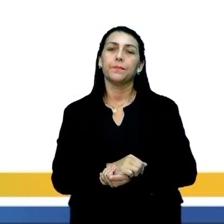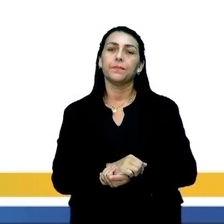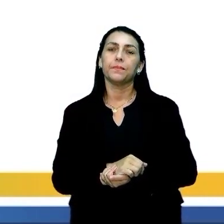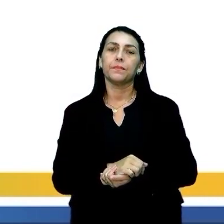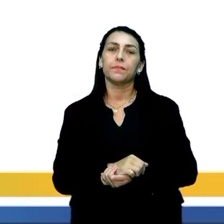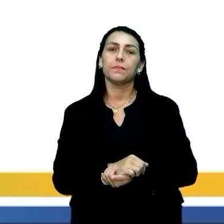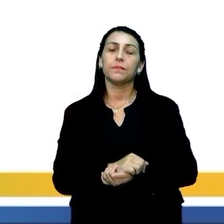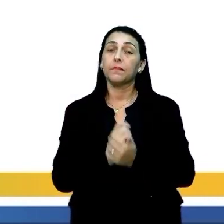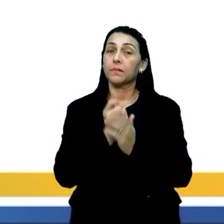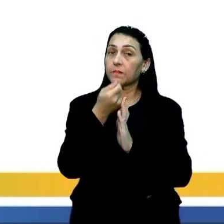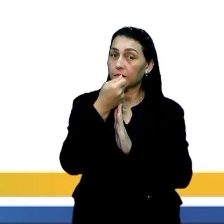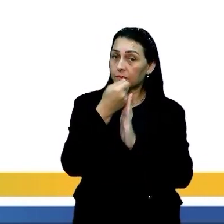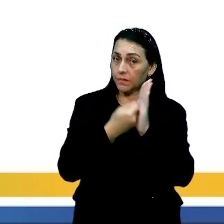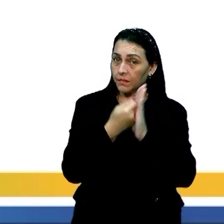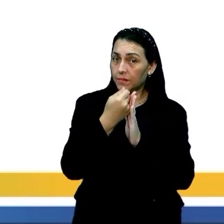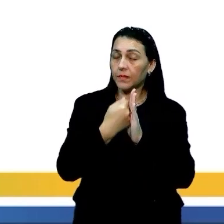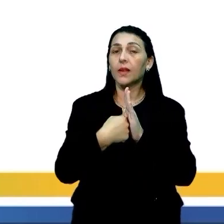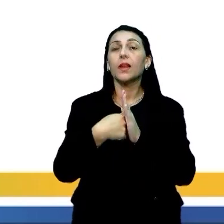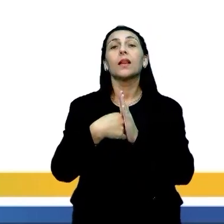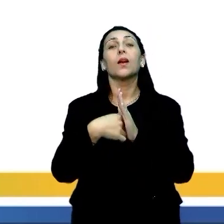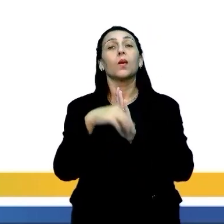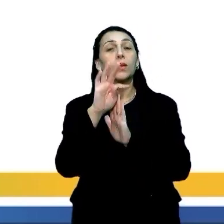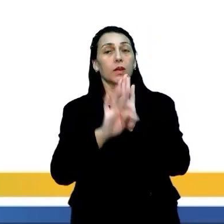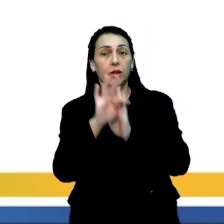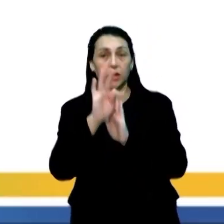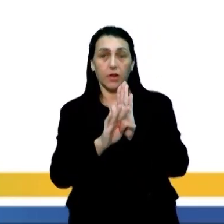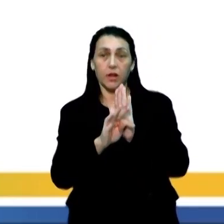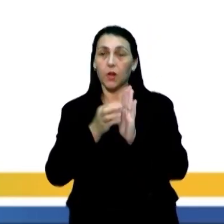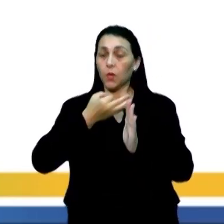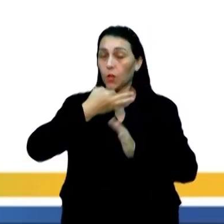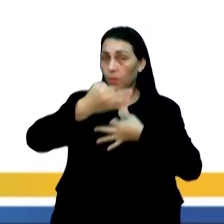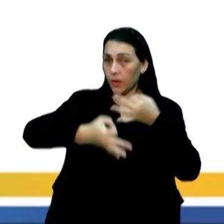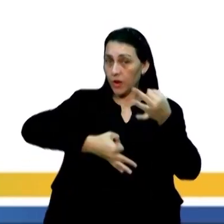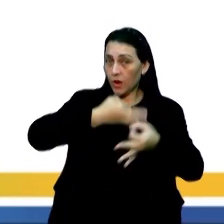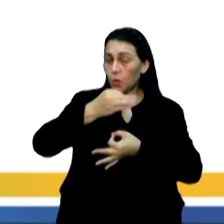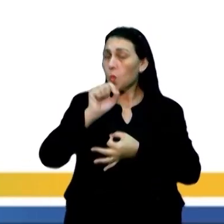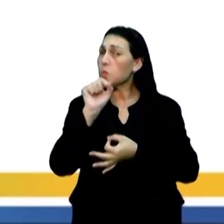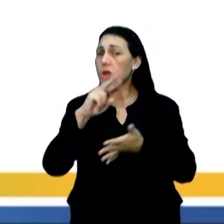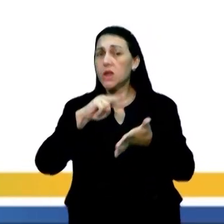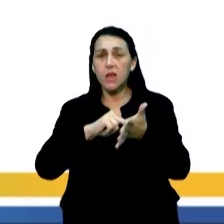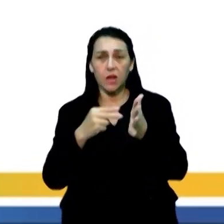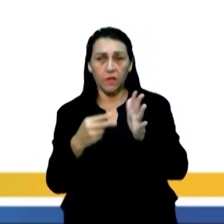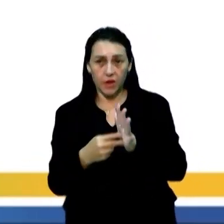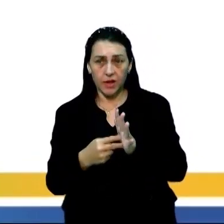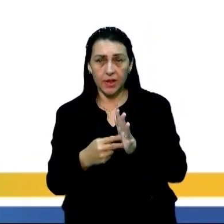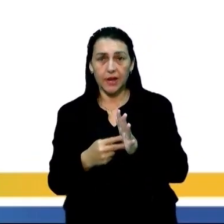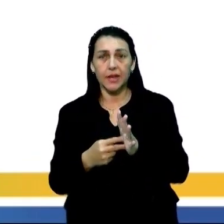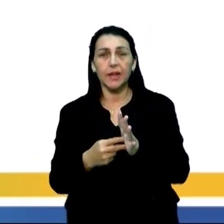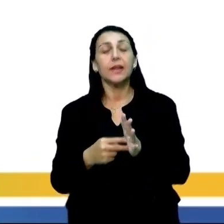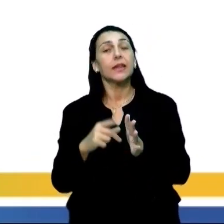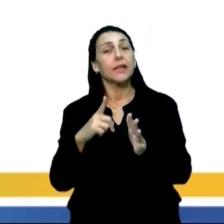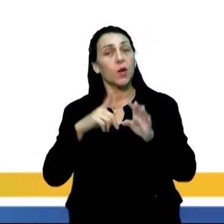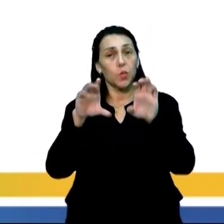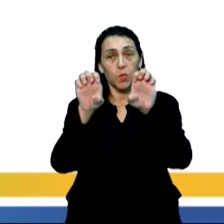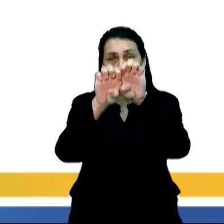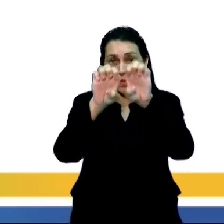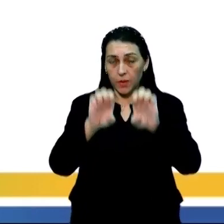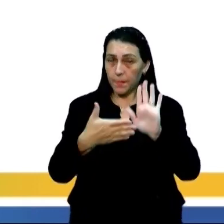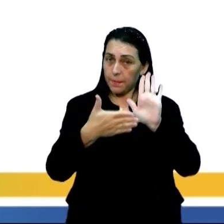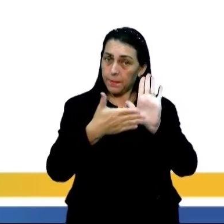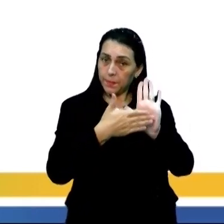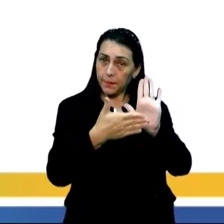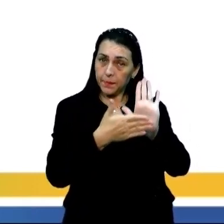Tá. A redação é um texto dissertativo, argumentativo. O que é que isso significa? Significa que vai ser proposta